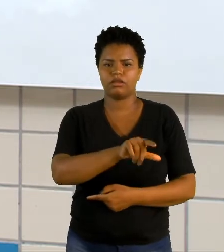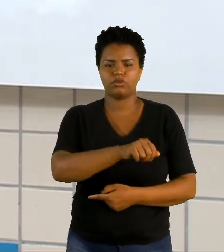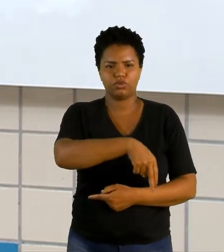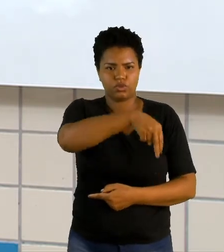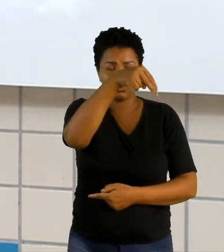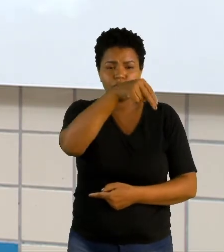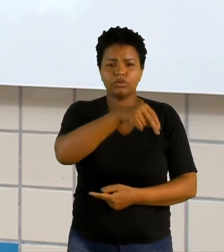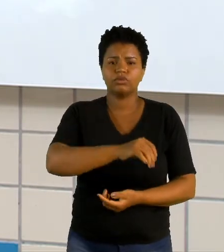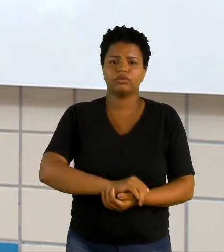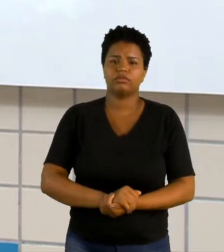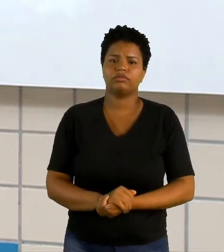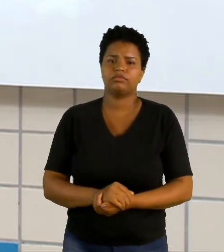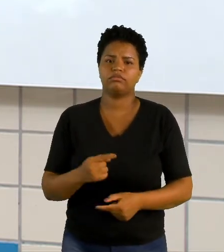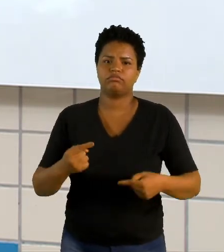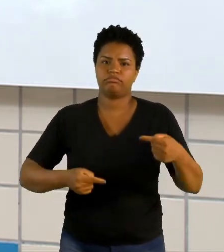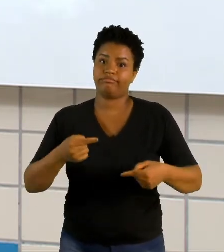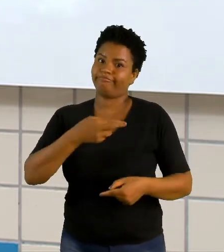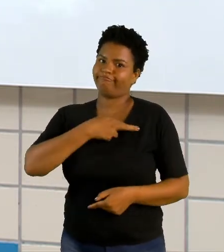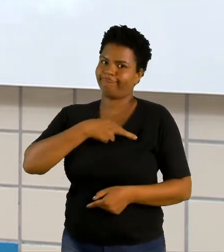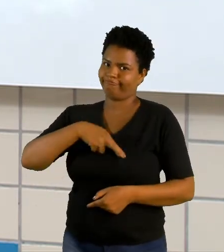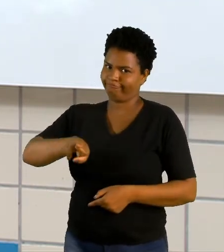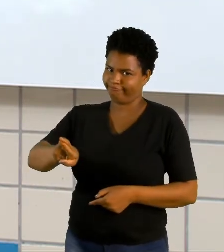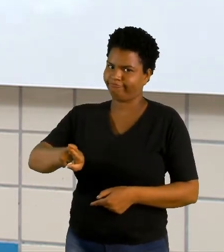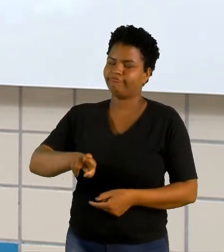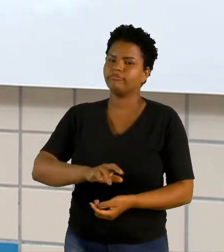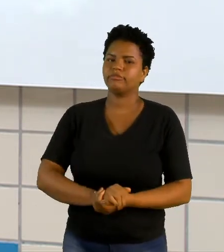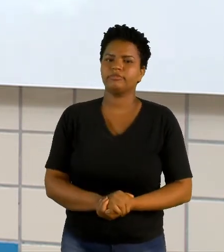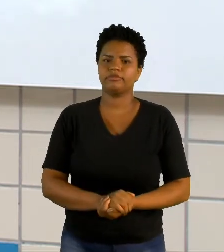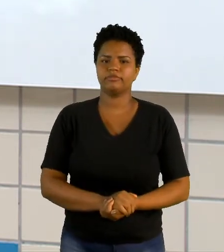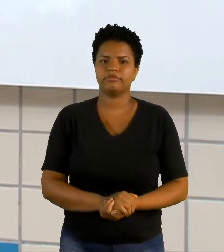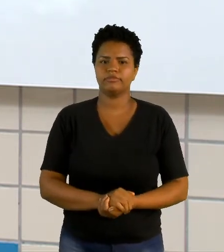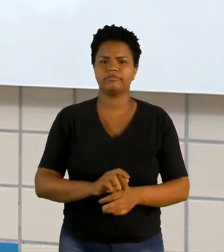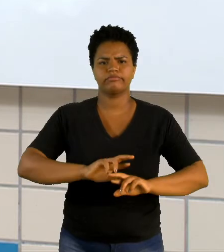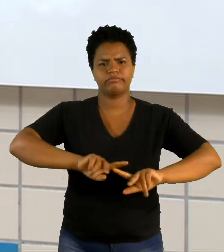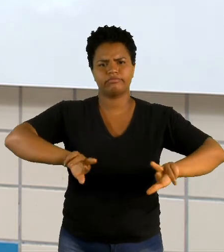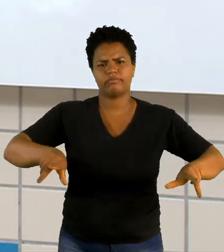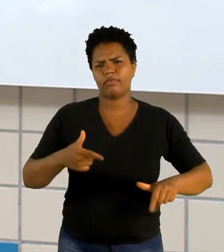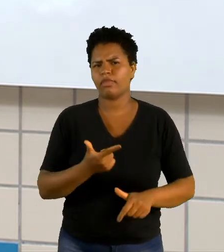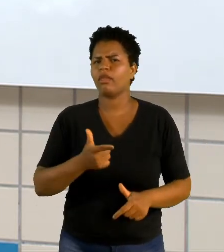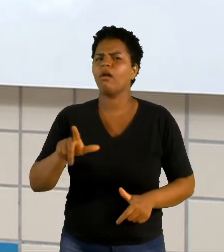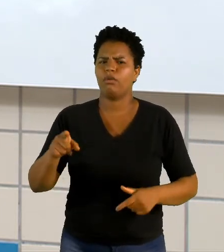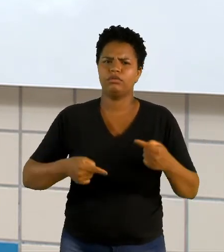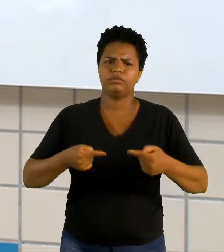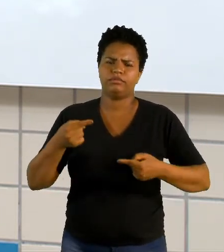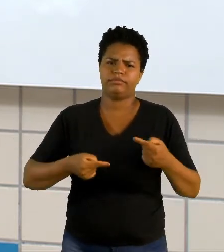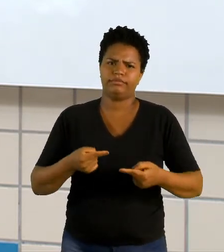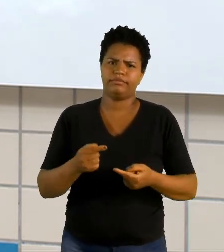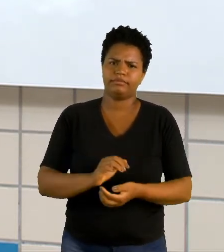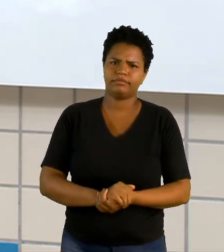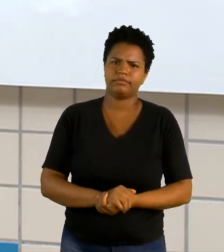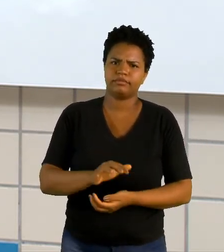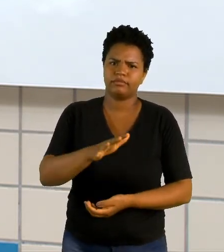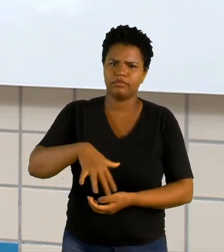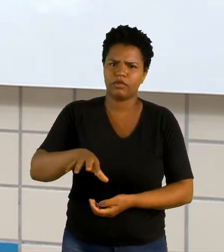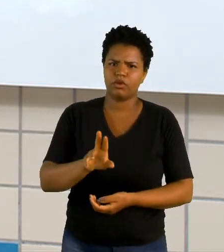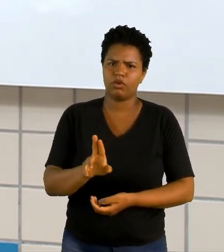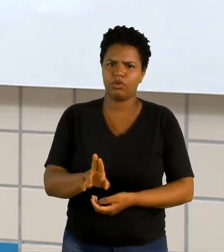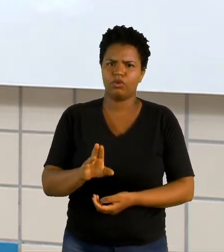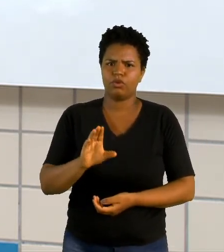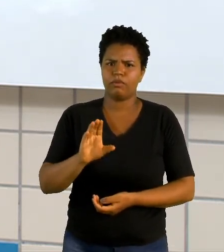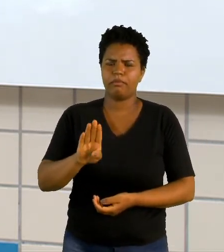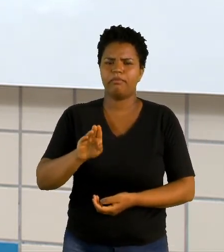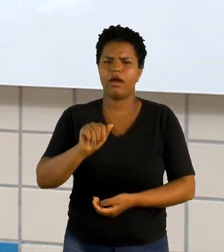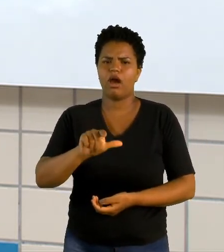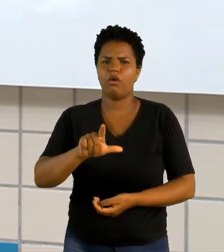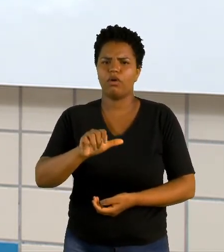baseado em questão religiosa e eu tenho diversos outros conflitos. Eu tenho um conflito na região balcânica, espero